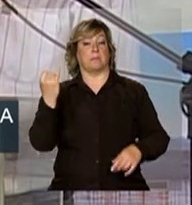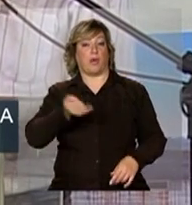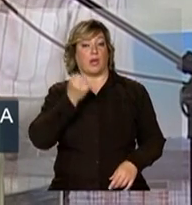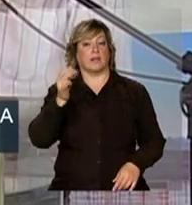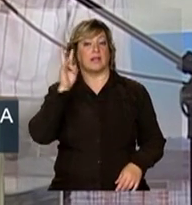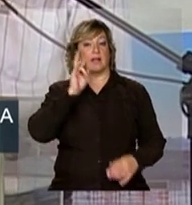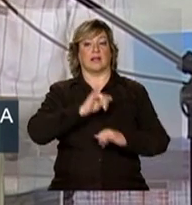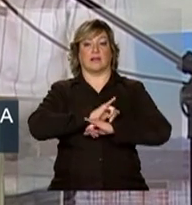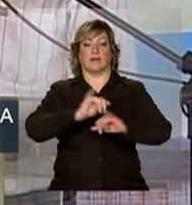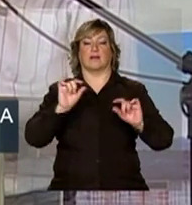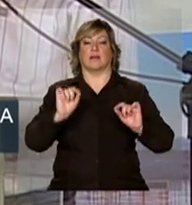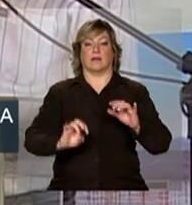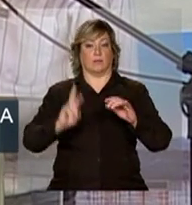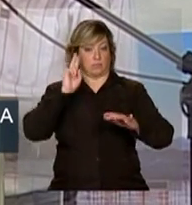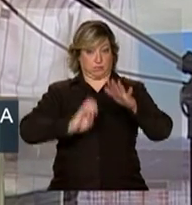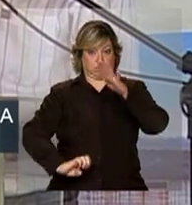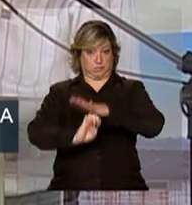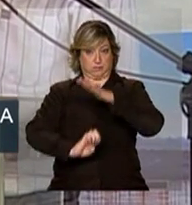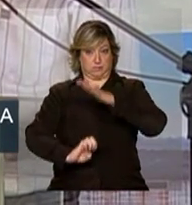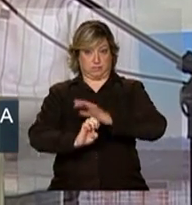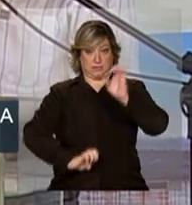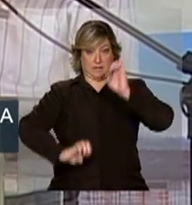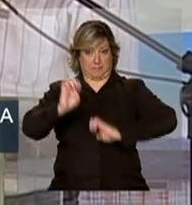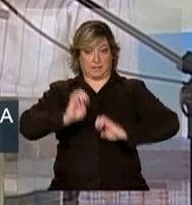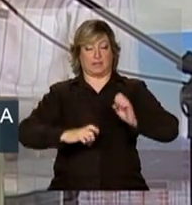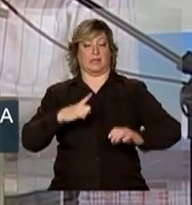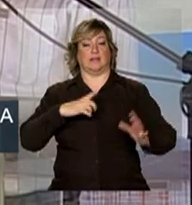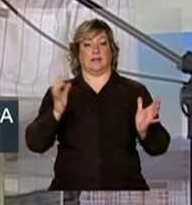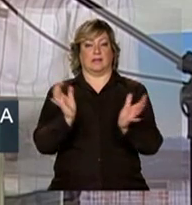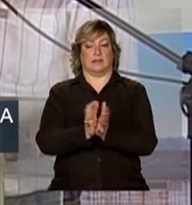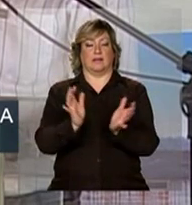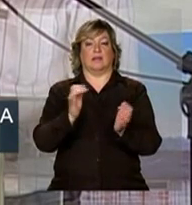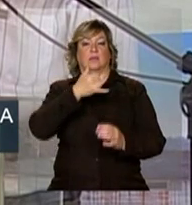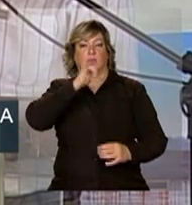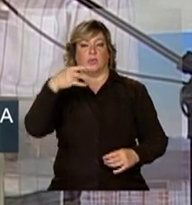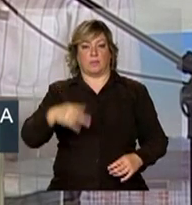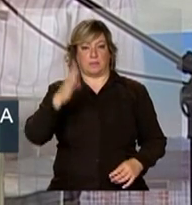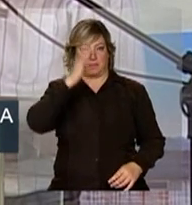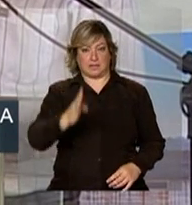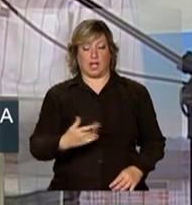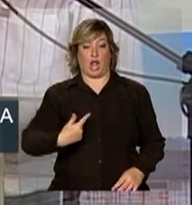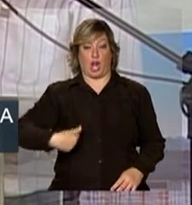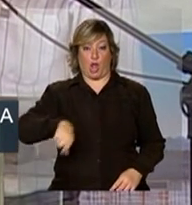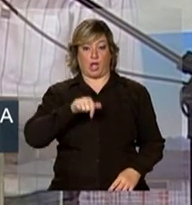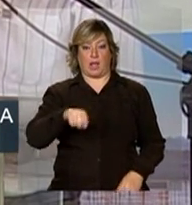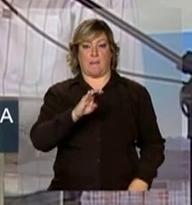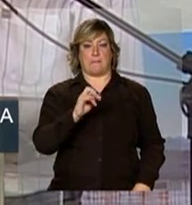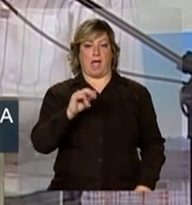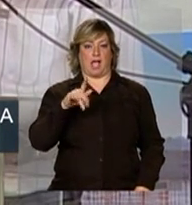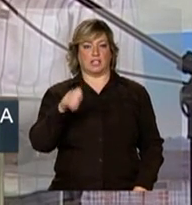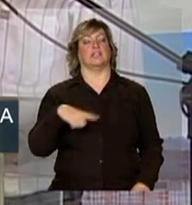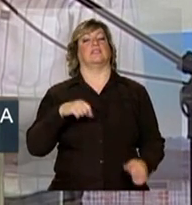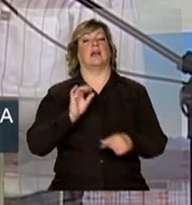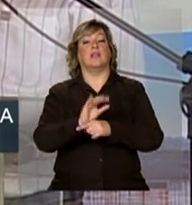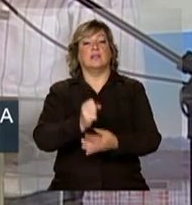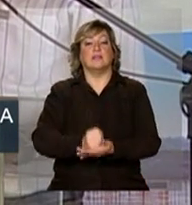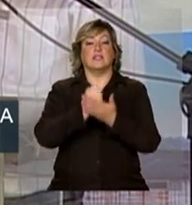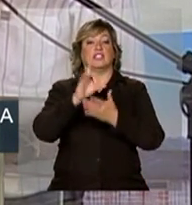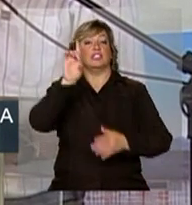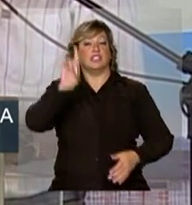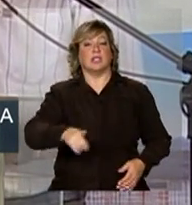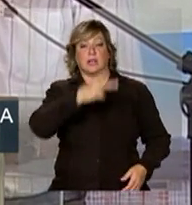empresários, as pessoas do setor elétrico brasileiro, que nós, do Movimento dos Atingidos por Barragem, defendemos o direito das famílias